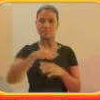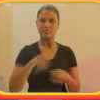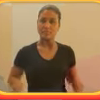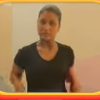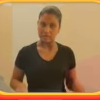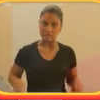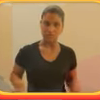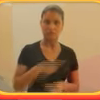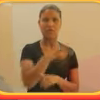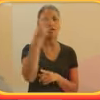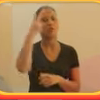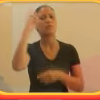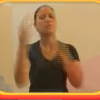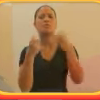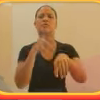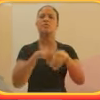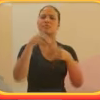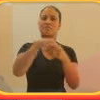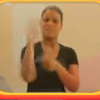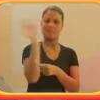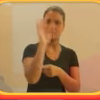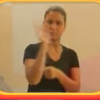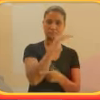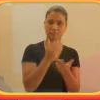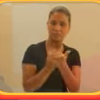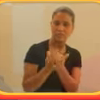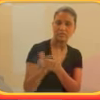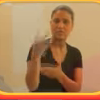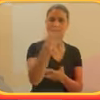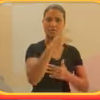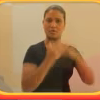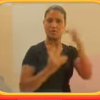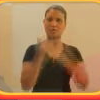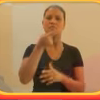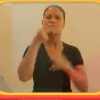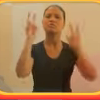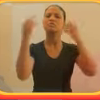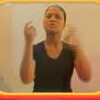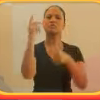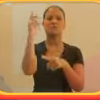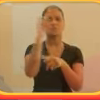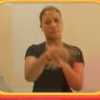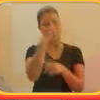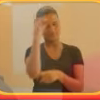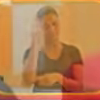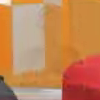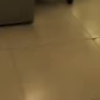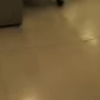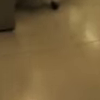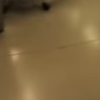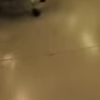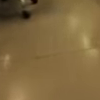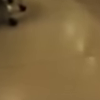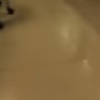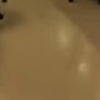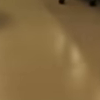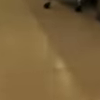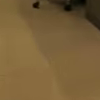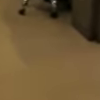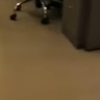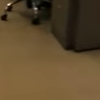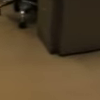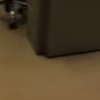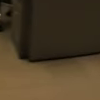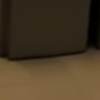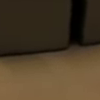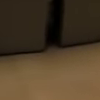os tempos de faculdade, o início de sua carreira e fala sobre o mercado de trabalho para pessoas com deficiência. Jairo circula por uma